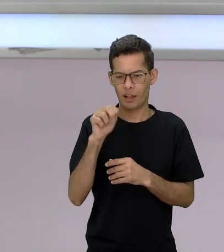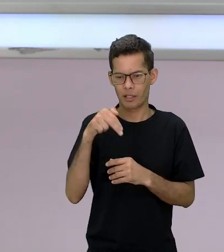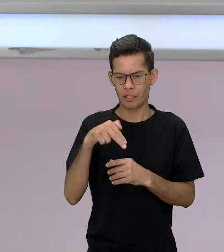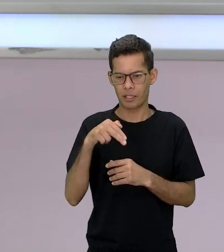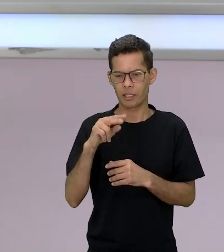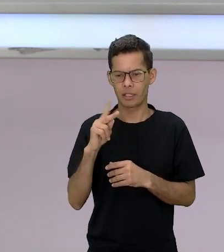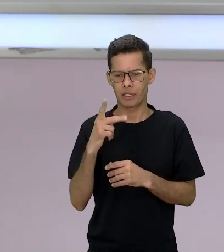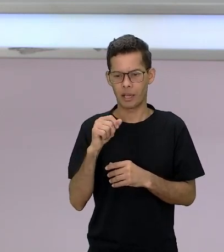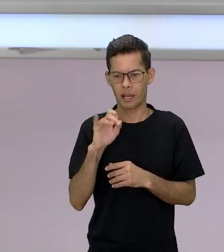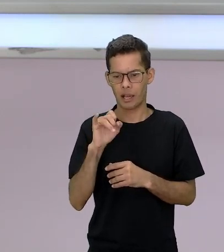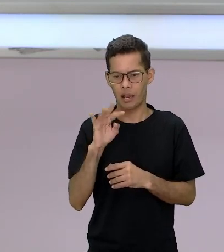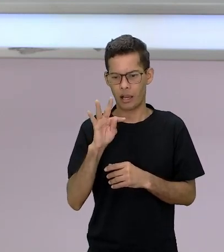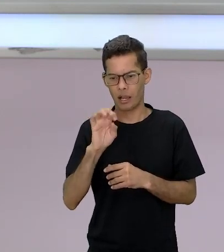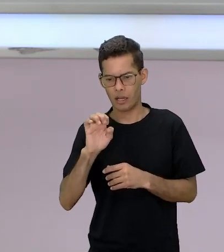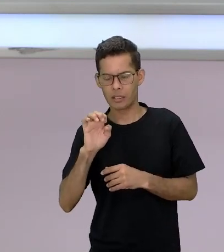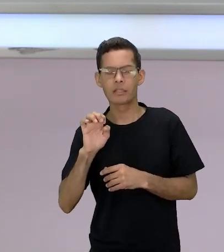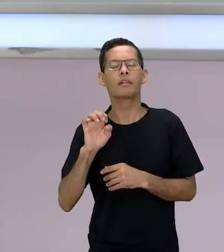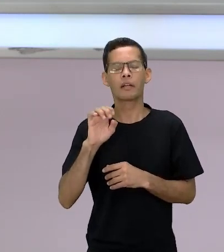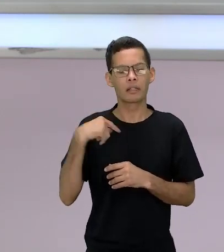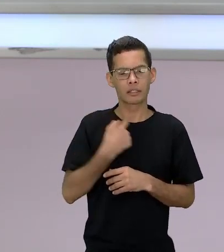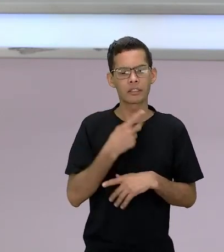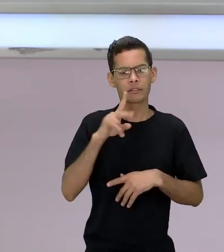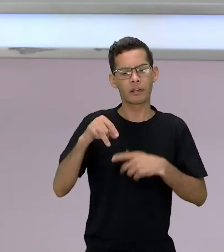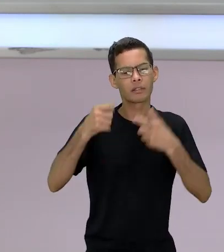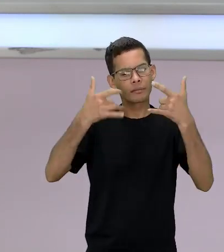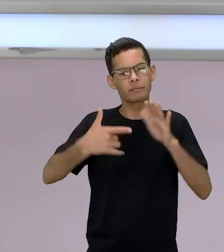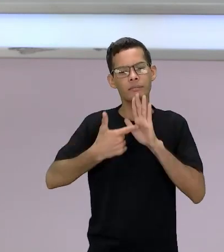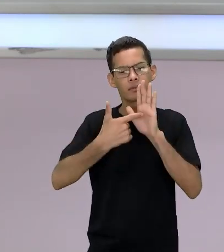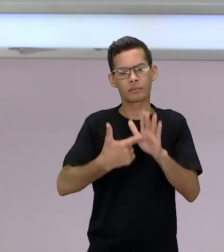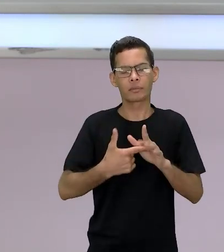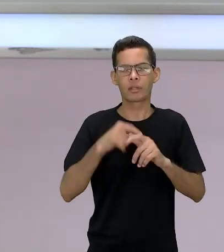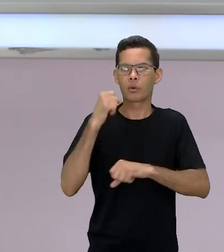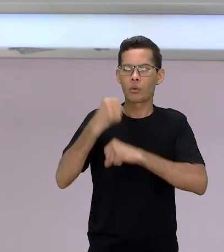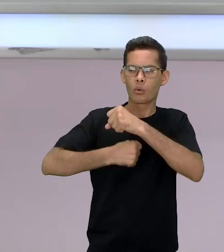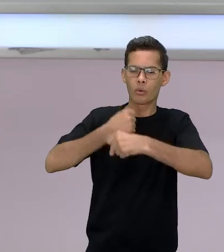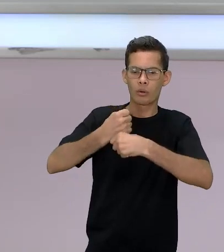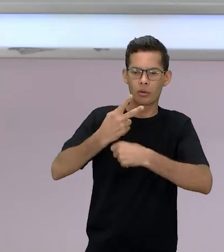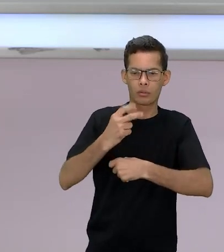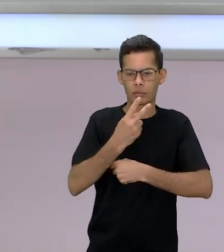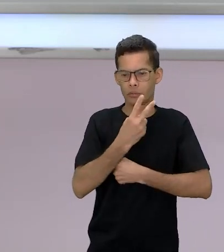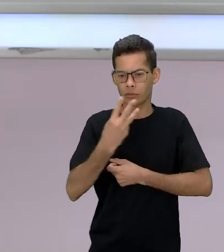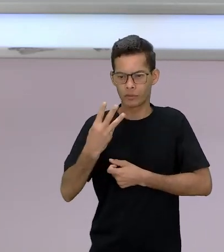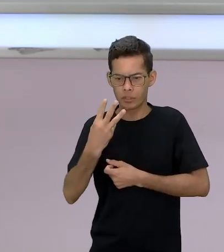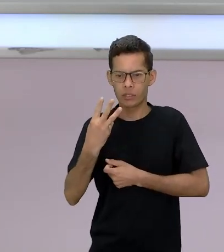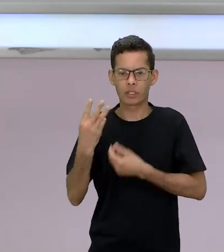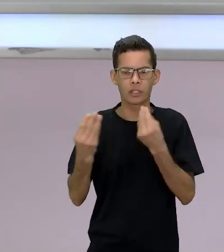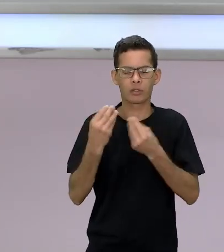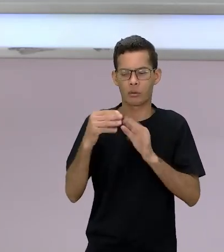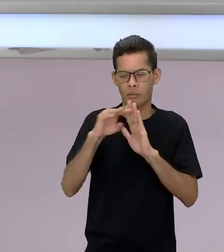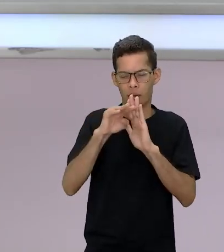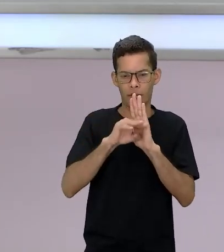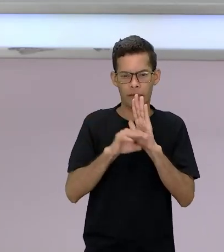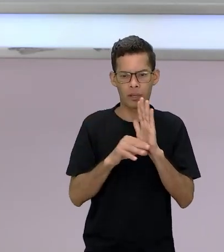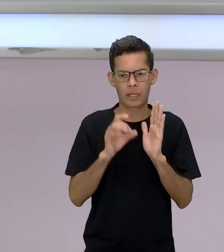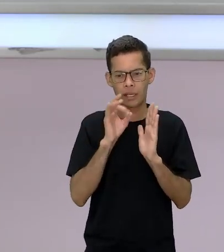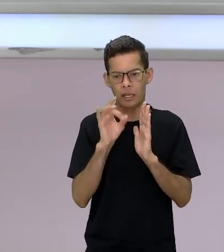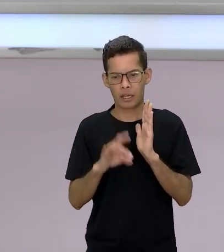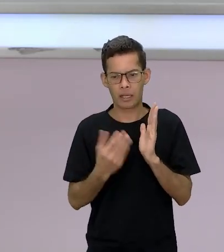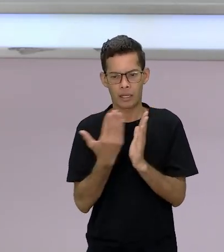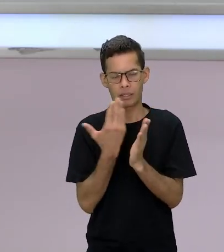compor aí o cronograma de leitura de todo 2023 também para adiantar a leitura e